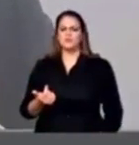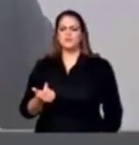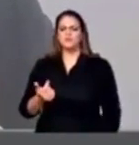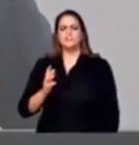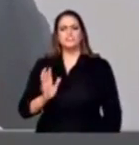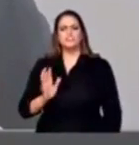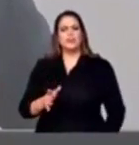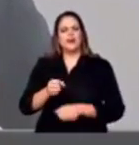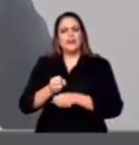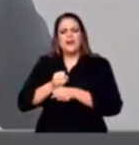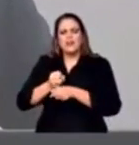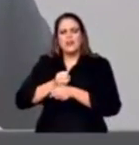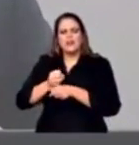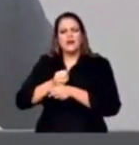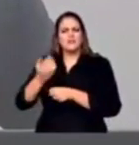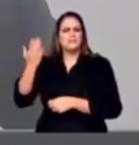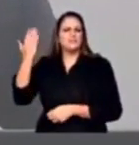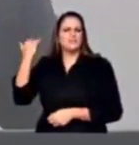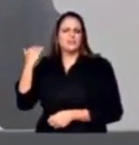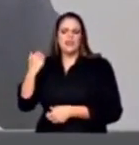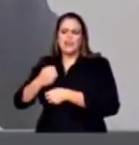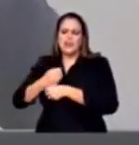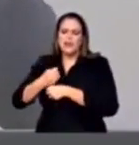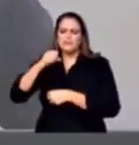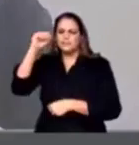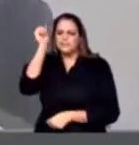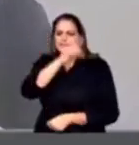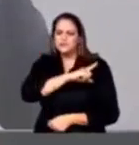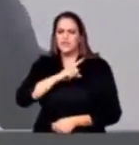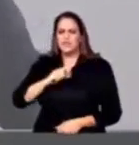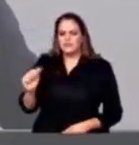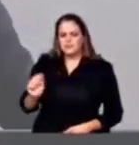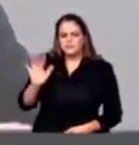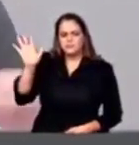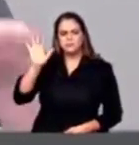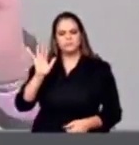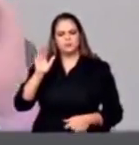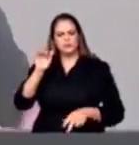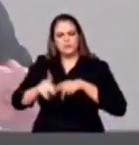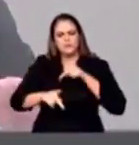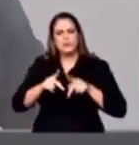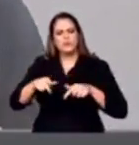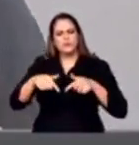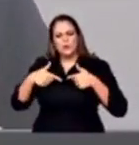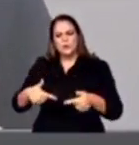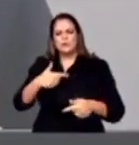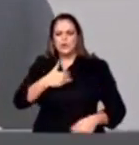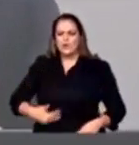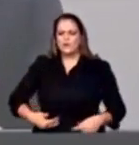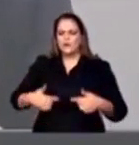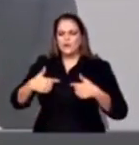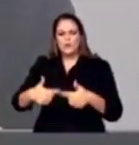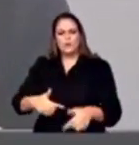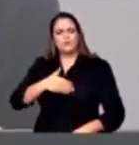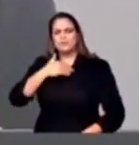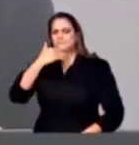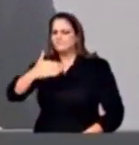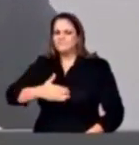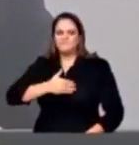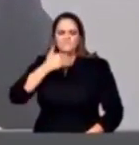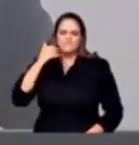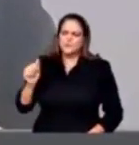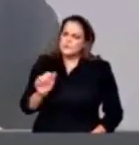uma luta contra a inflação. Foram planos atrás de planos, sem sucessos. Depois que nós